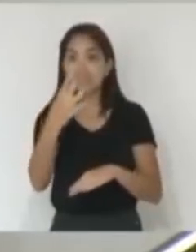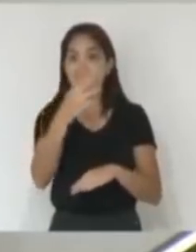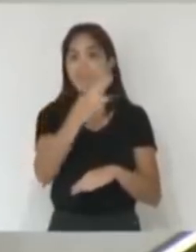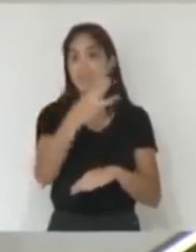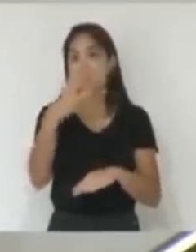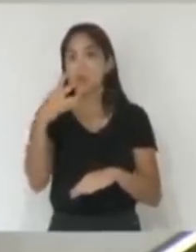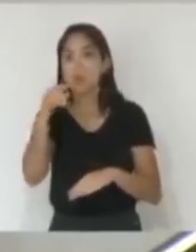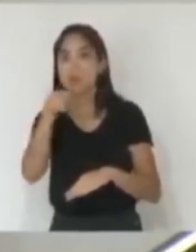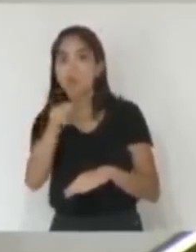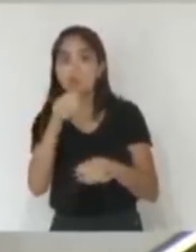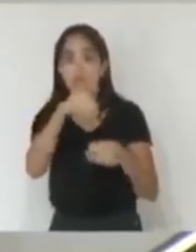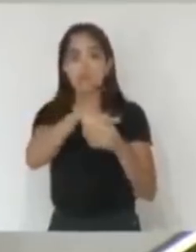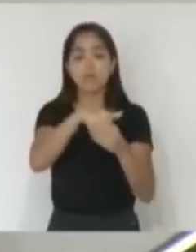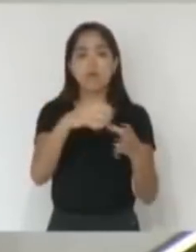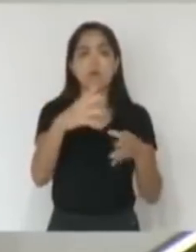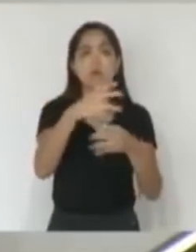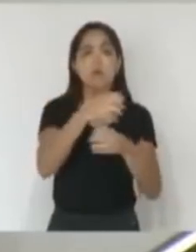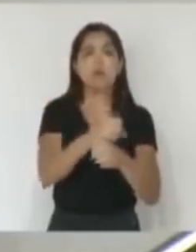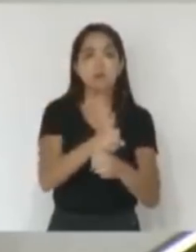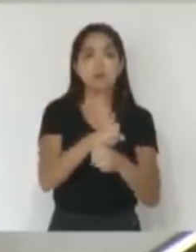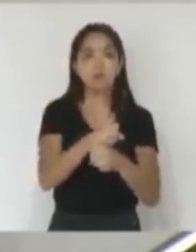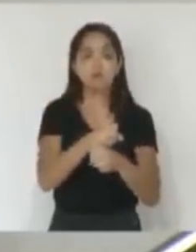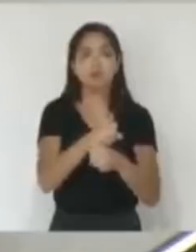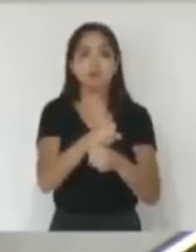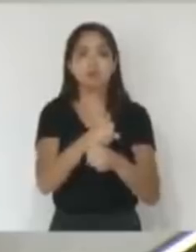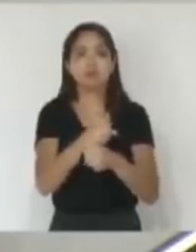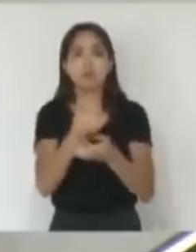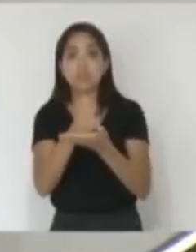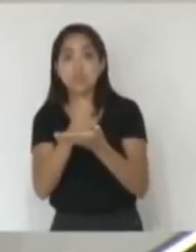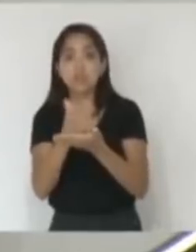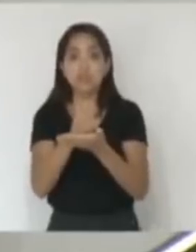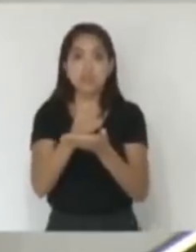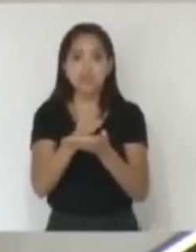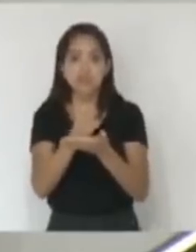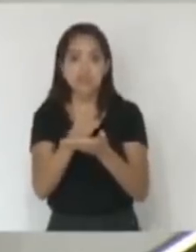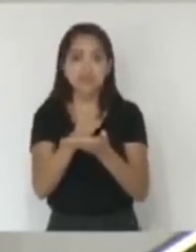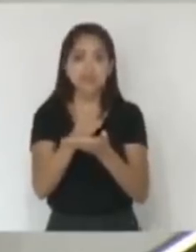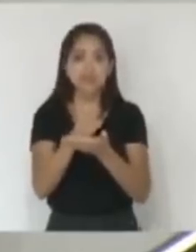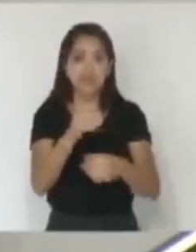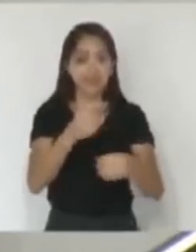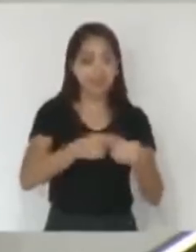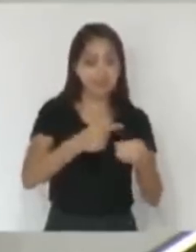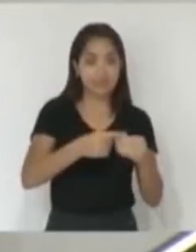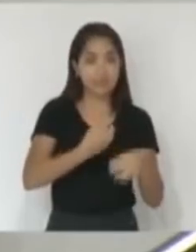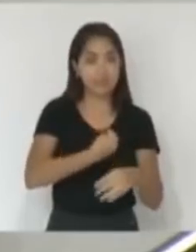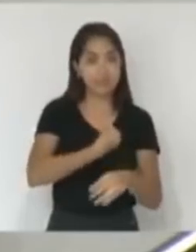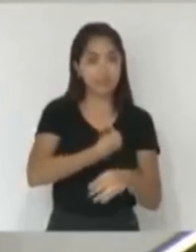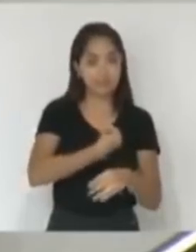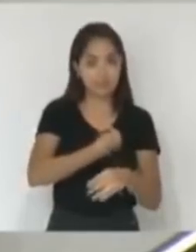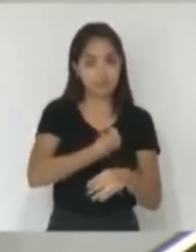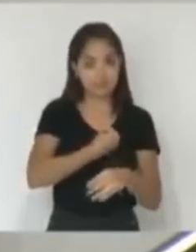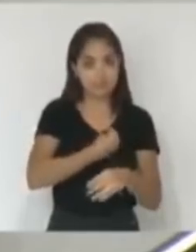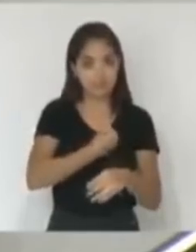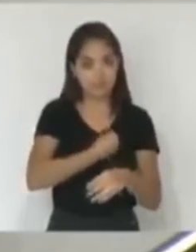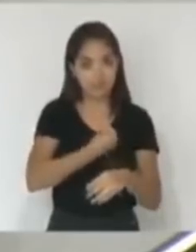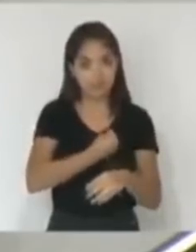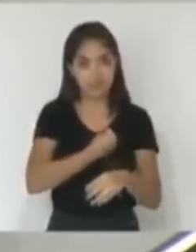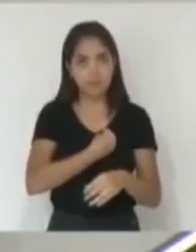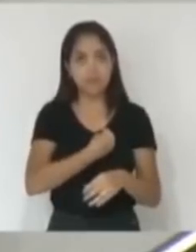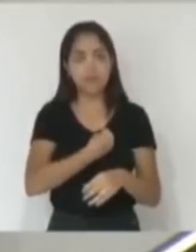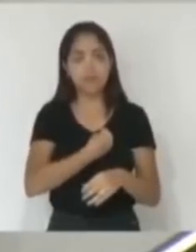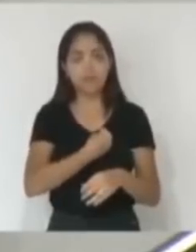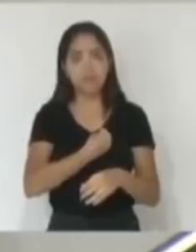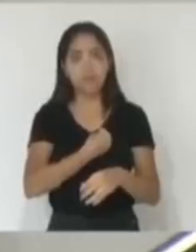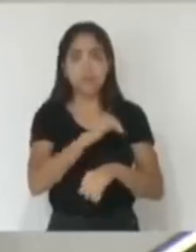especificamente com o coração dividido entre as duas cidades onde morei, minha cidade natal, nossa pequena pátria,